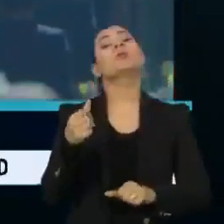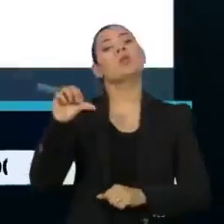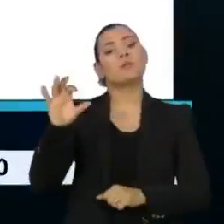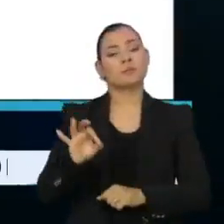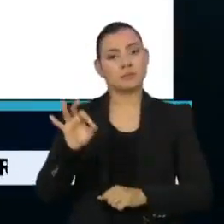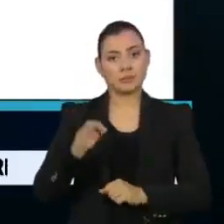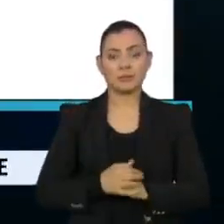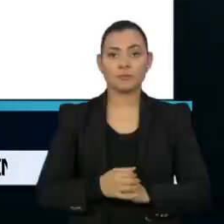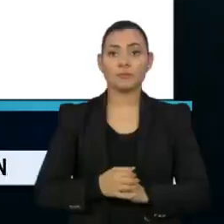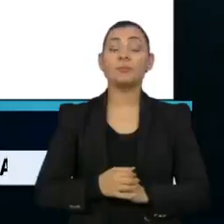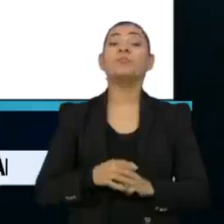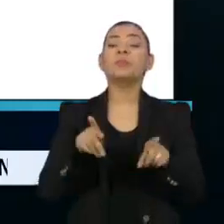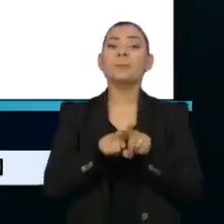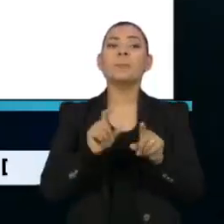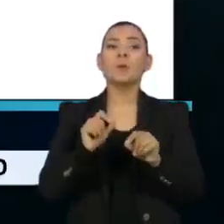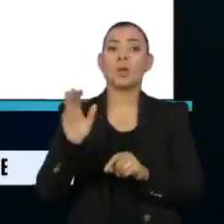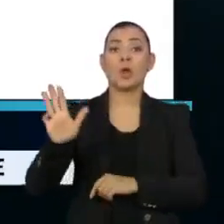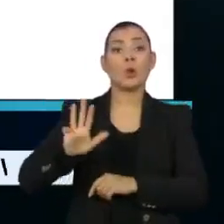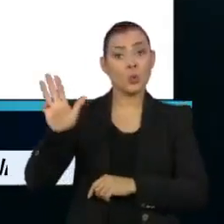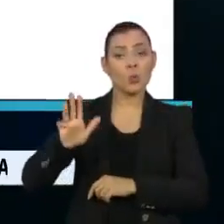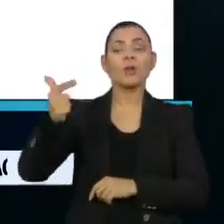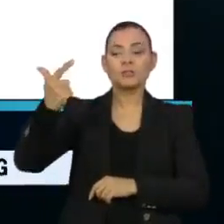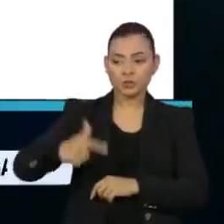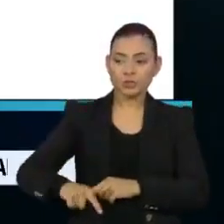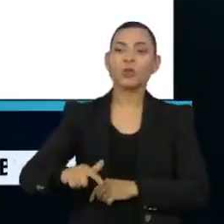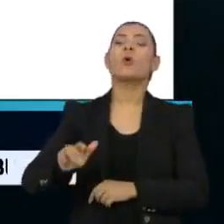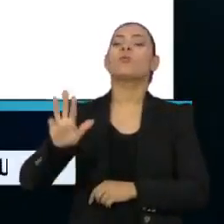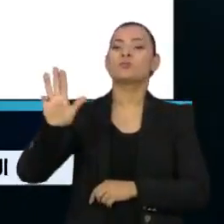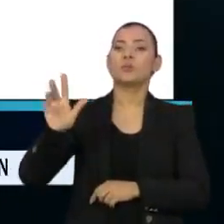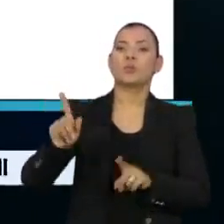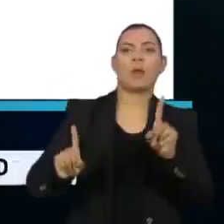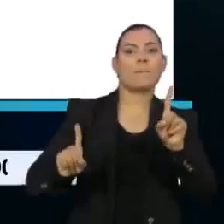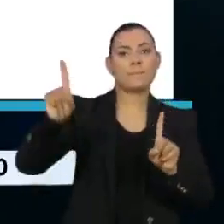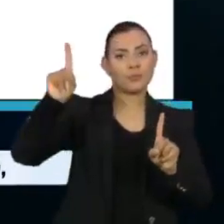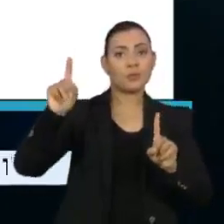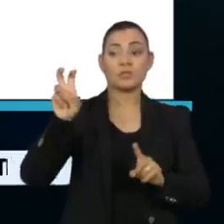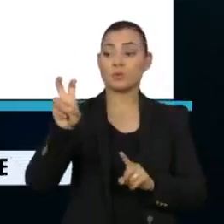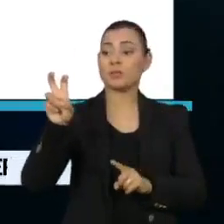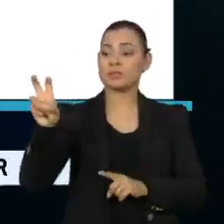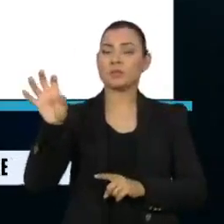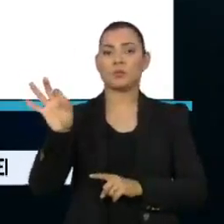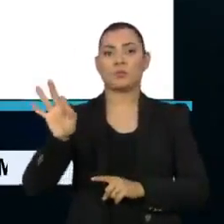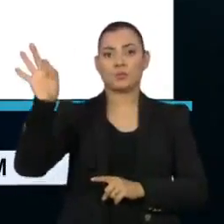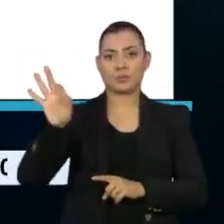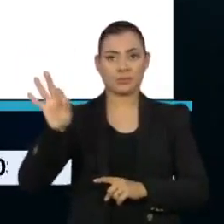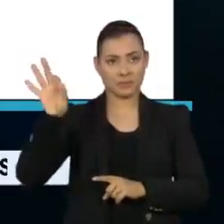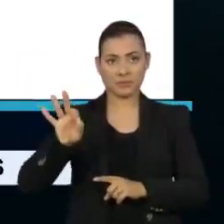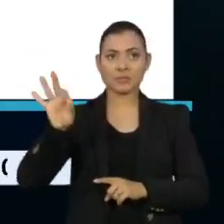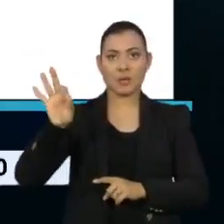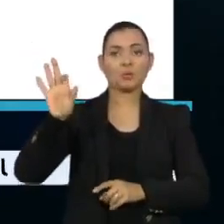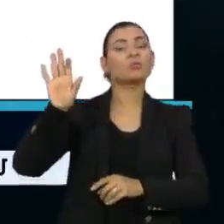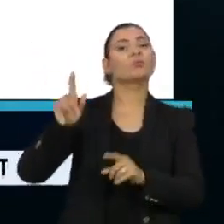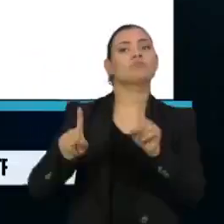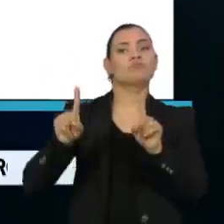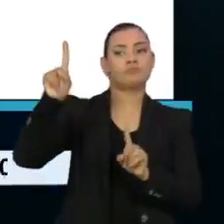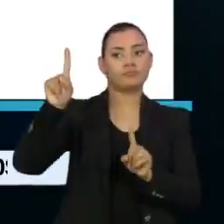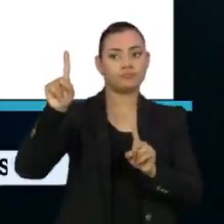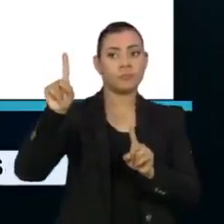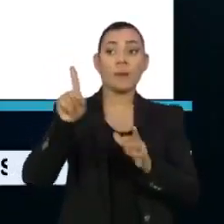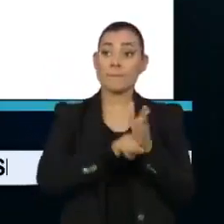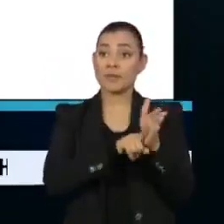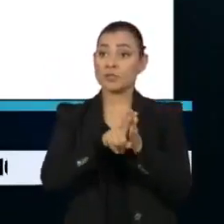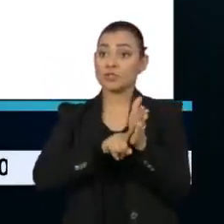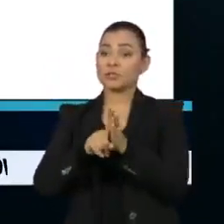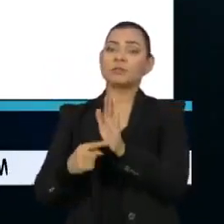cenário de segundo turno, Lula também aparece na frente de Bolsonaro com 55% das intenções de voto. A